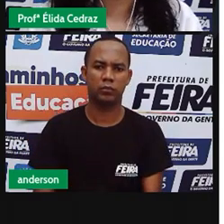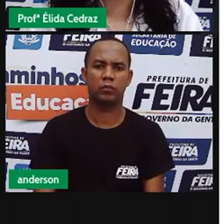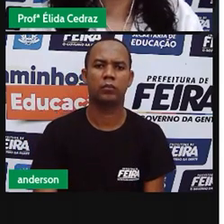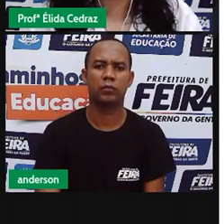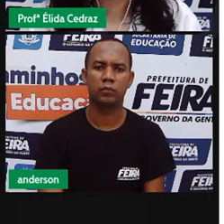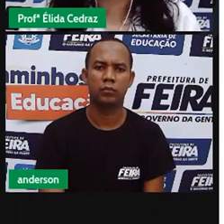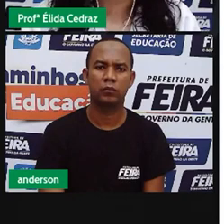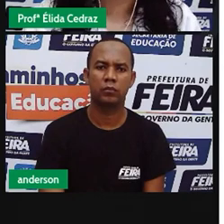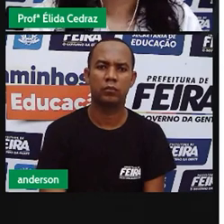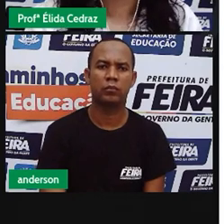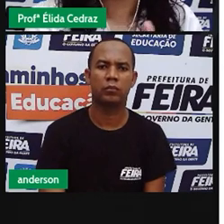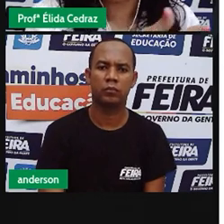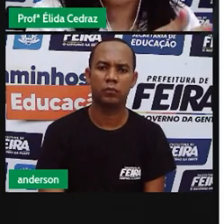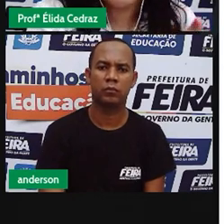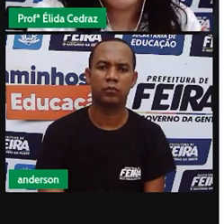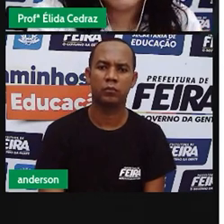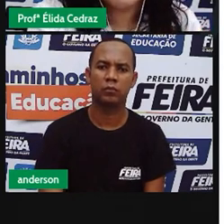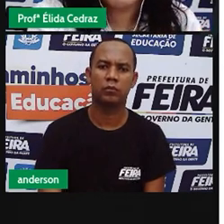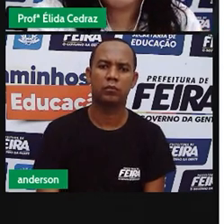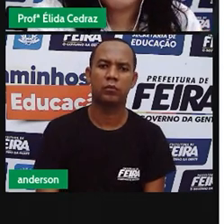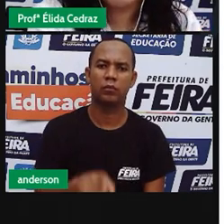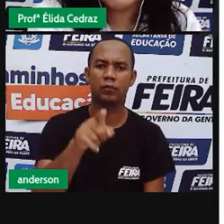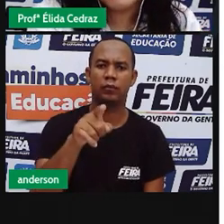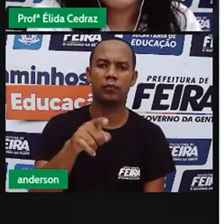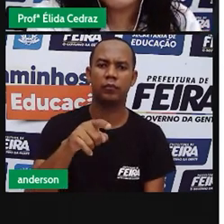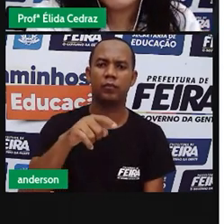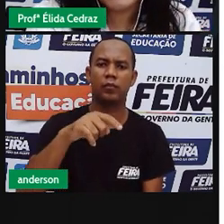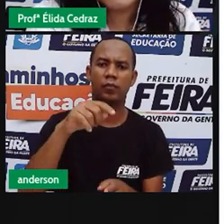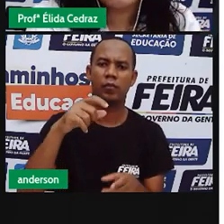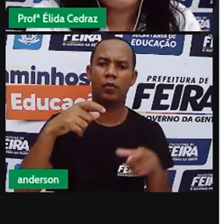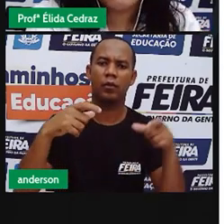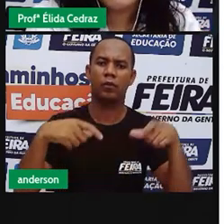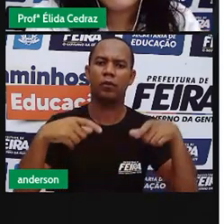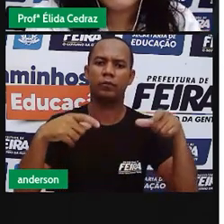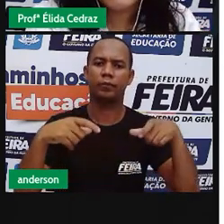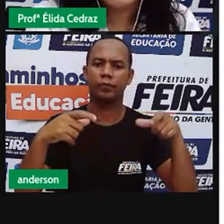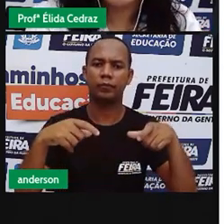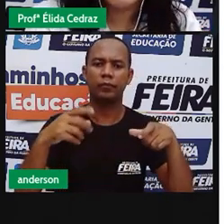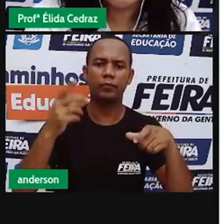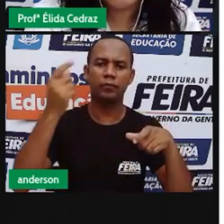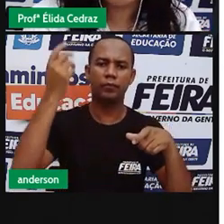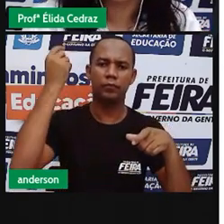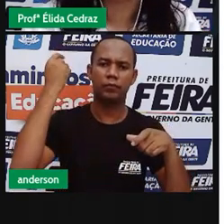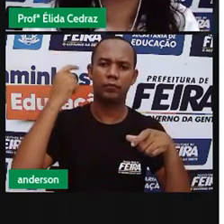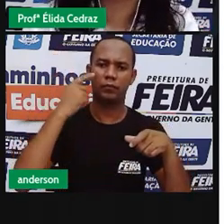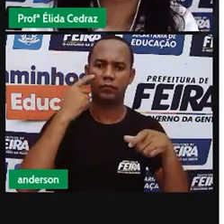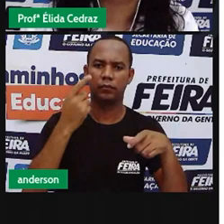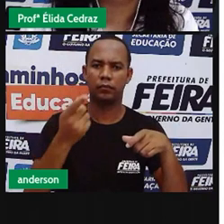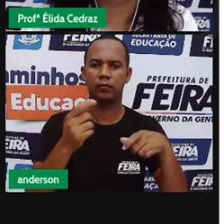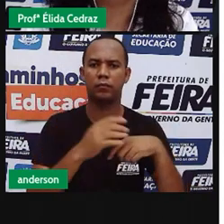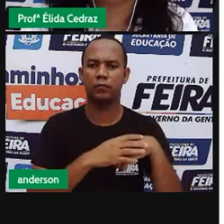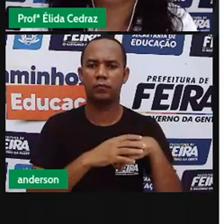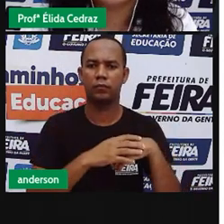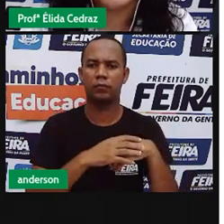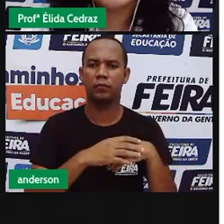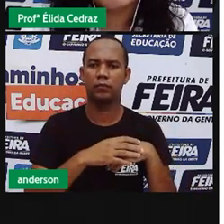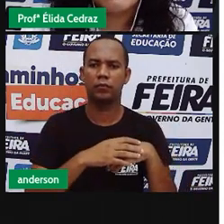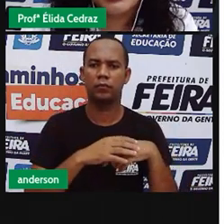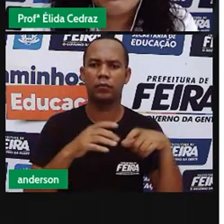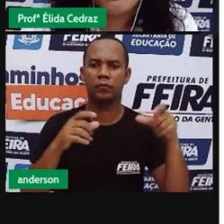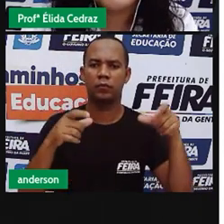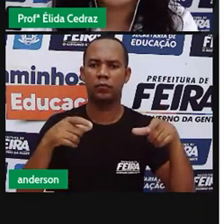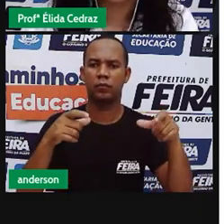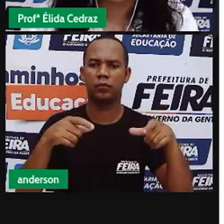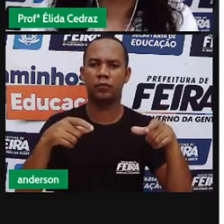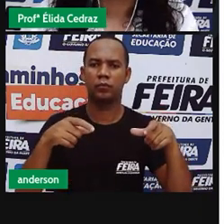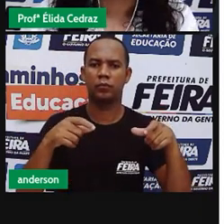A Pró, assim, o calçadão da Sala de Barbosa e agora a a Rua Sala de